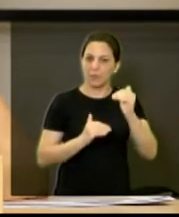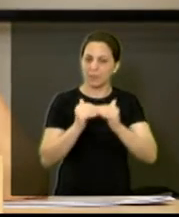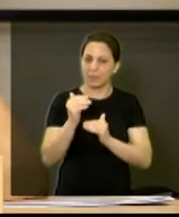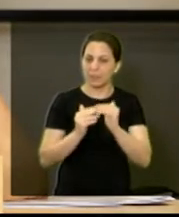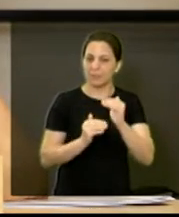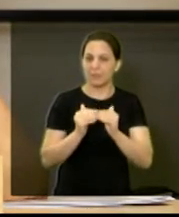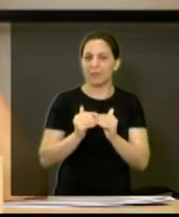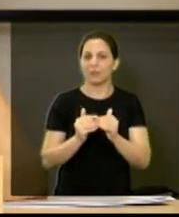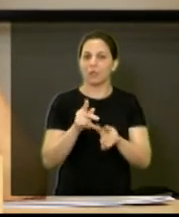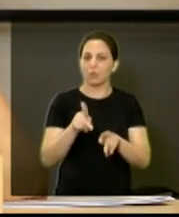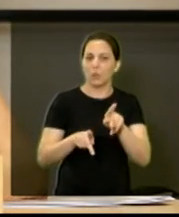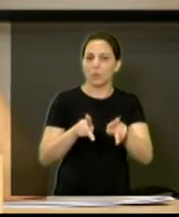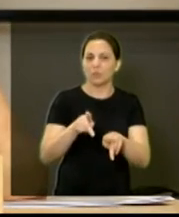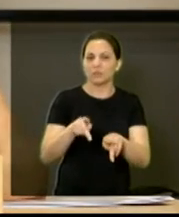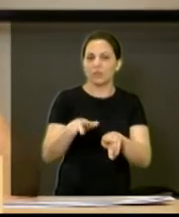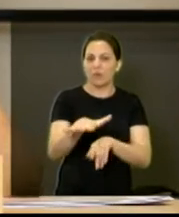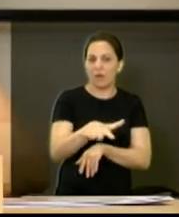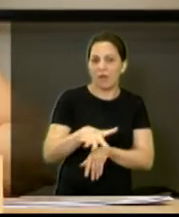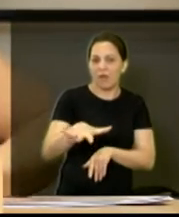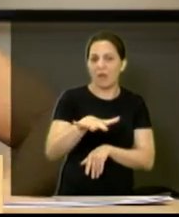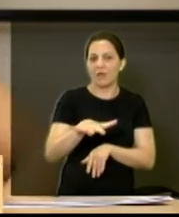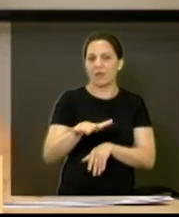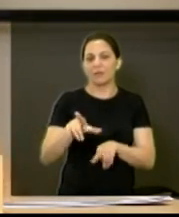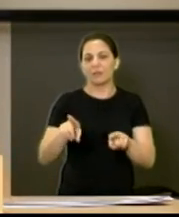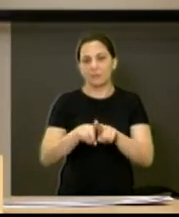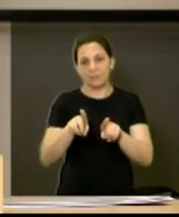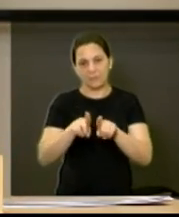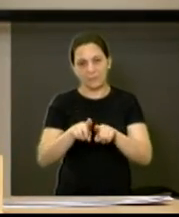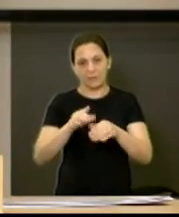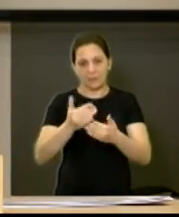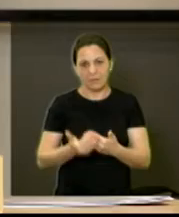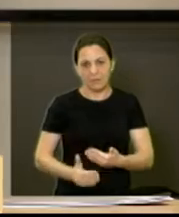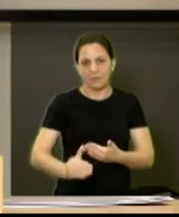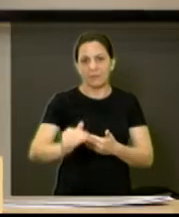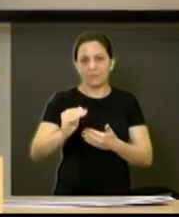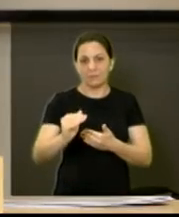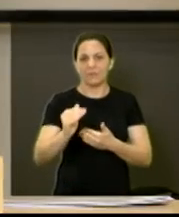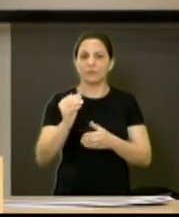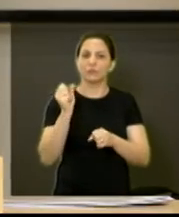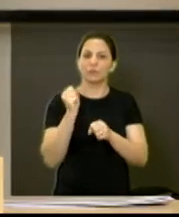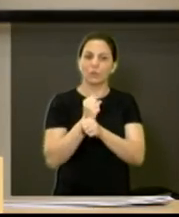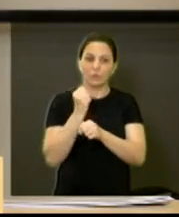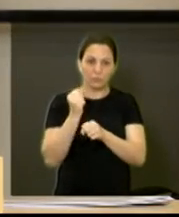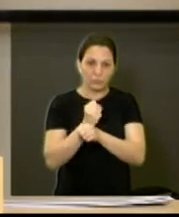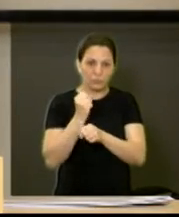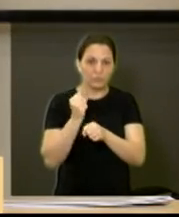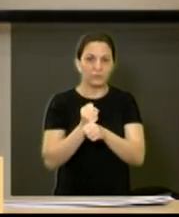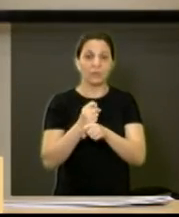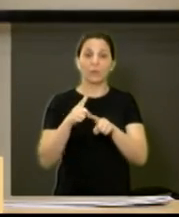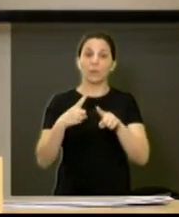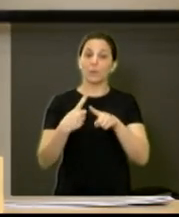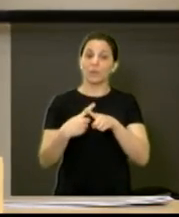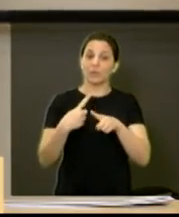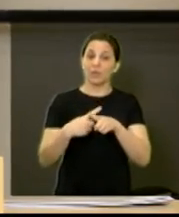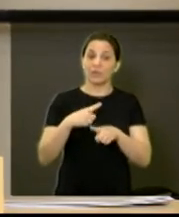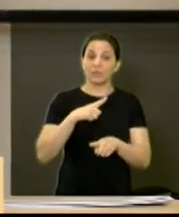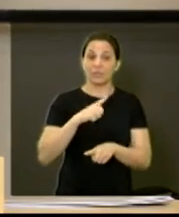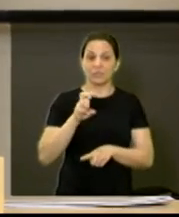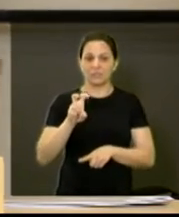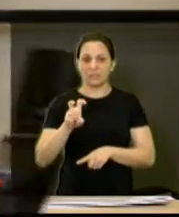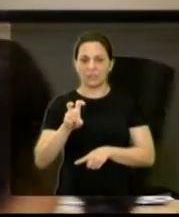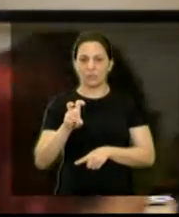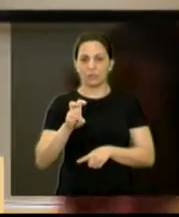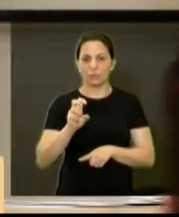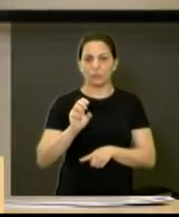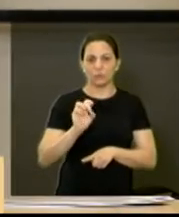população dos territórios, um avanço na questão de construção, porque nós tínhamos cinco CRAS,